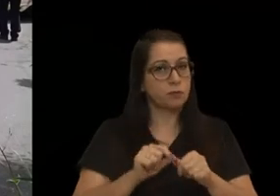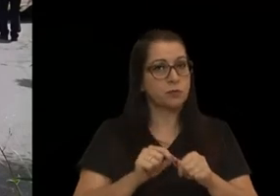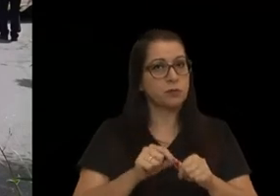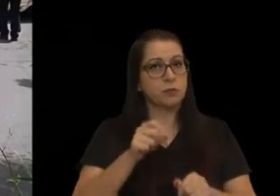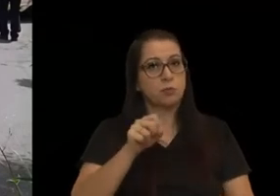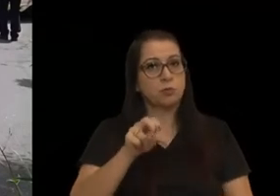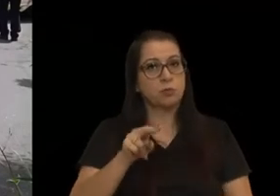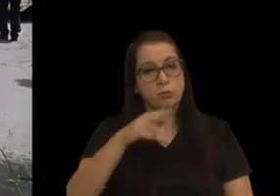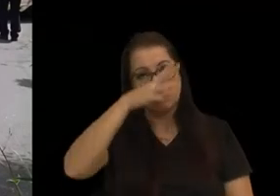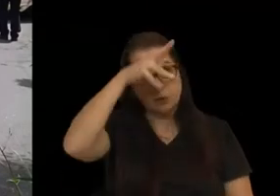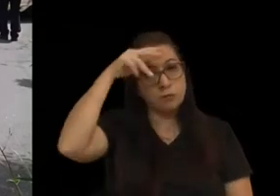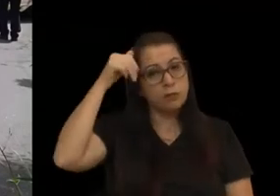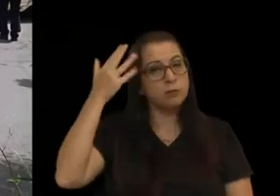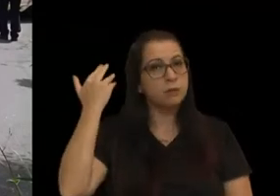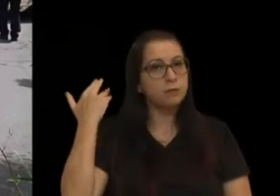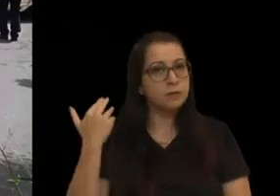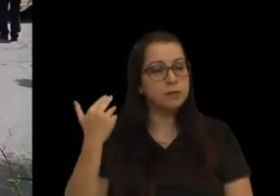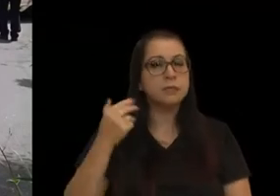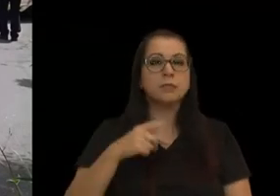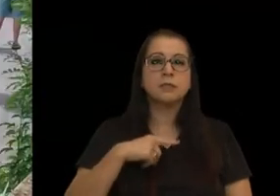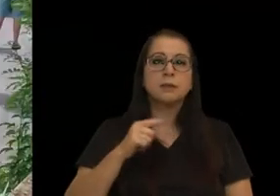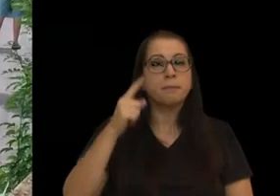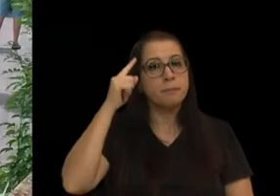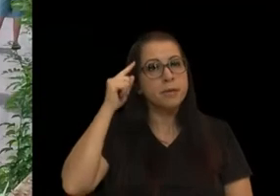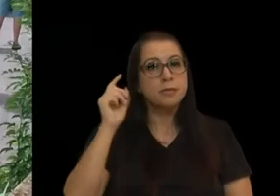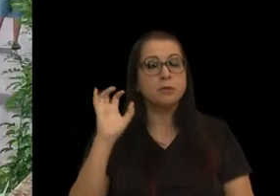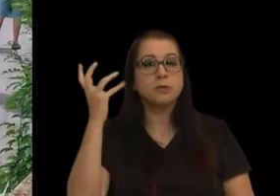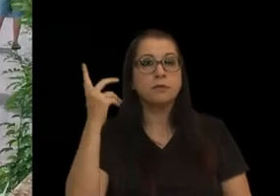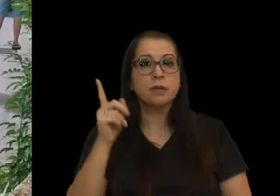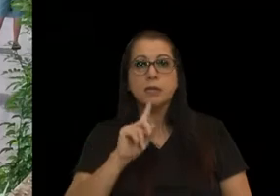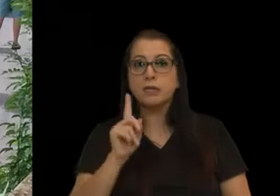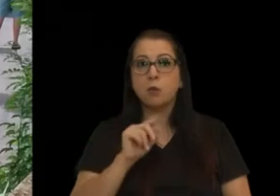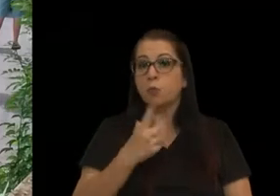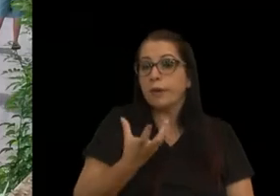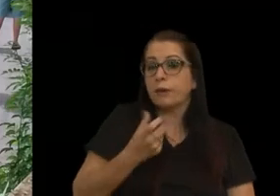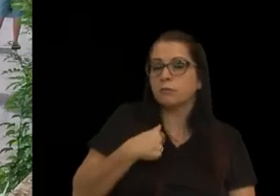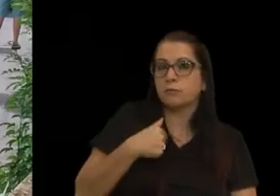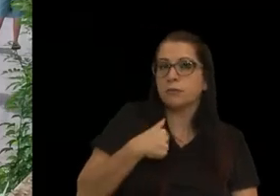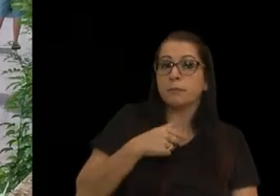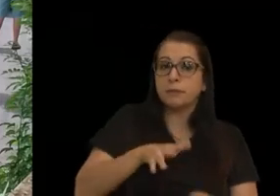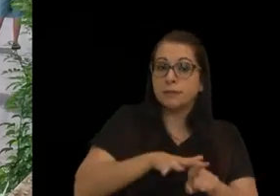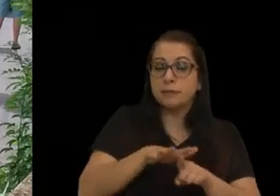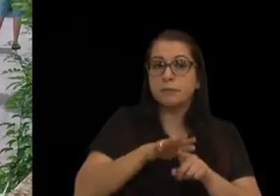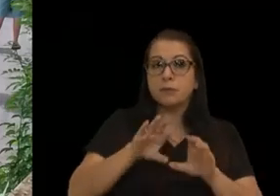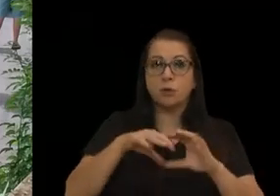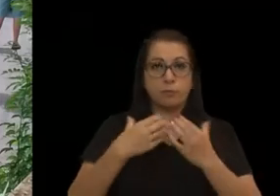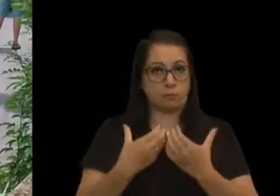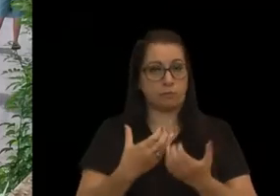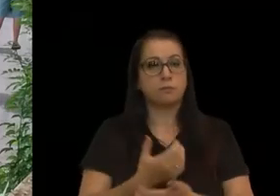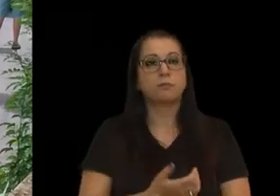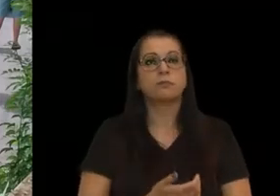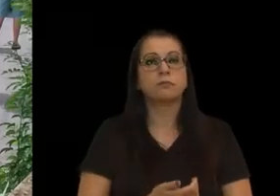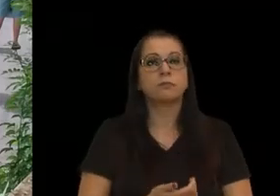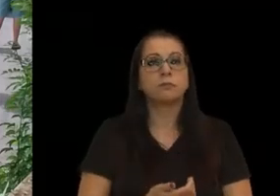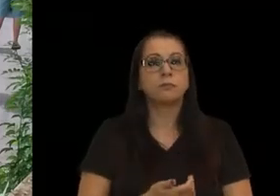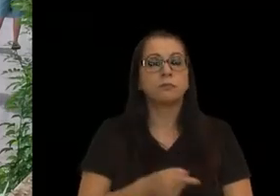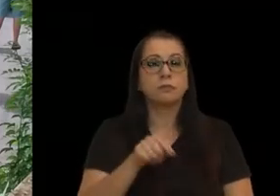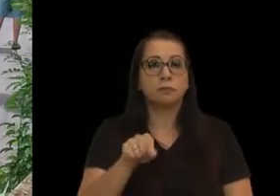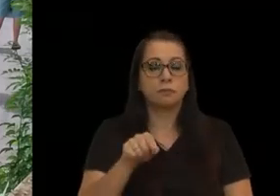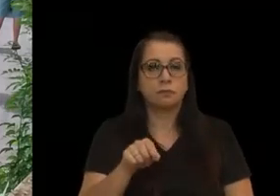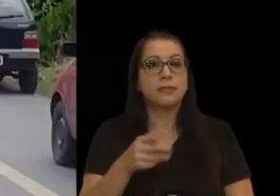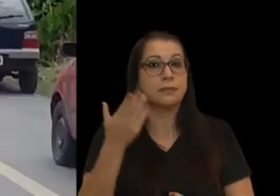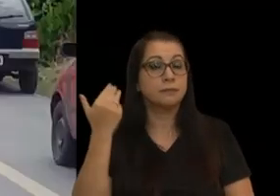superfeito, na época, buscando resolver, não um capricho meu, a demanda da comunidade. Ali,